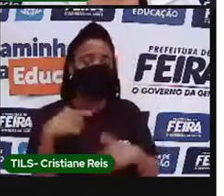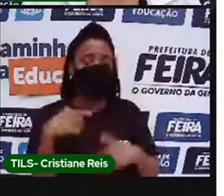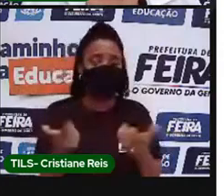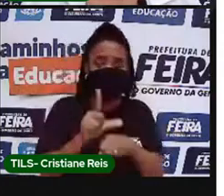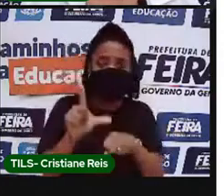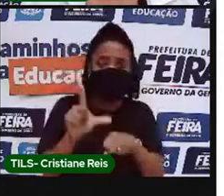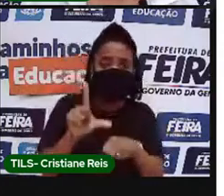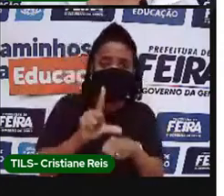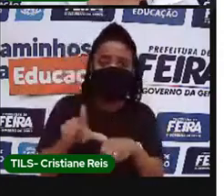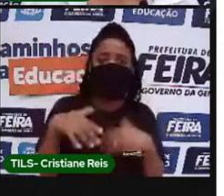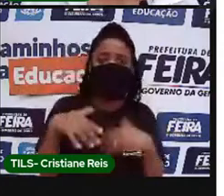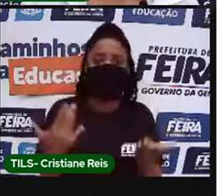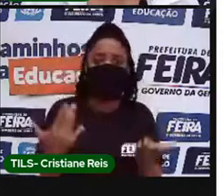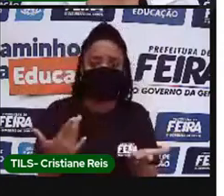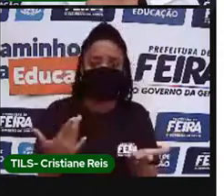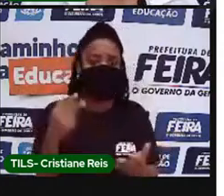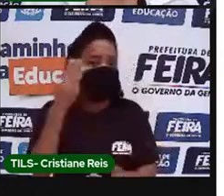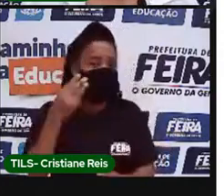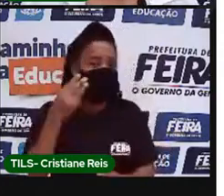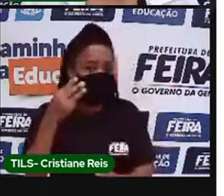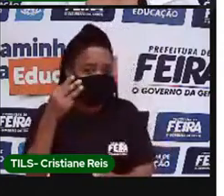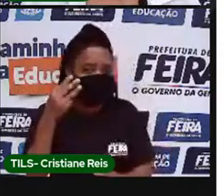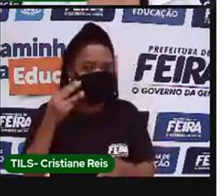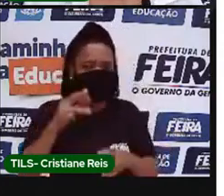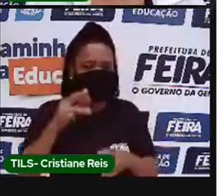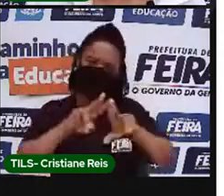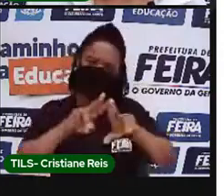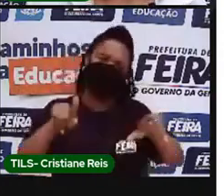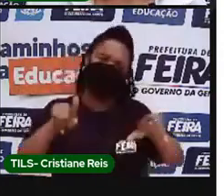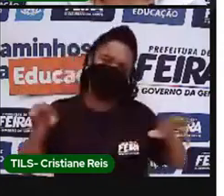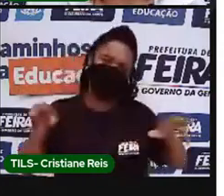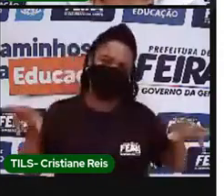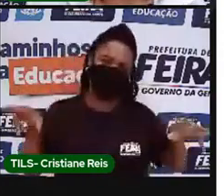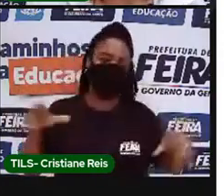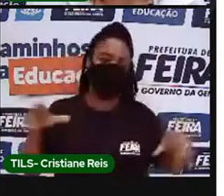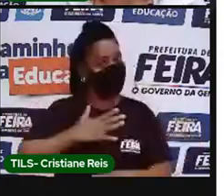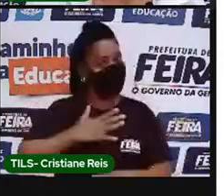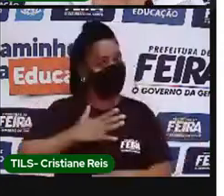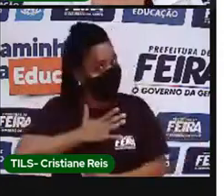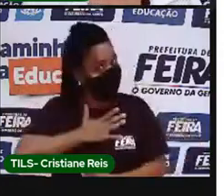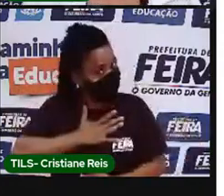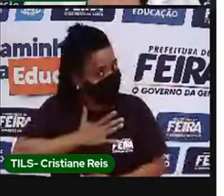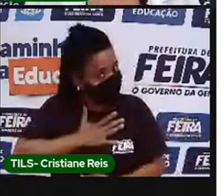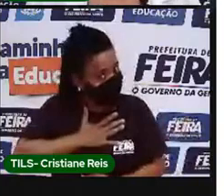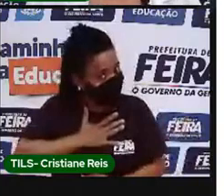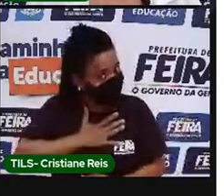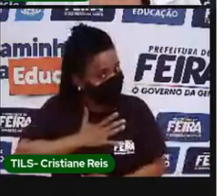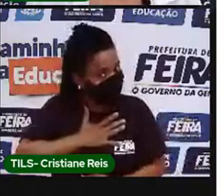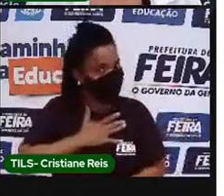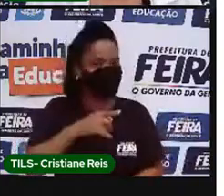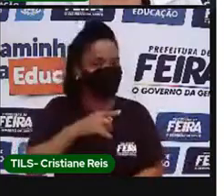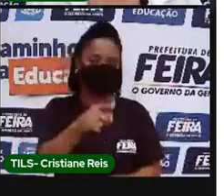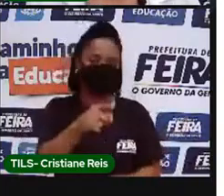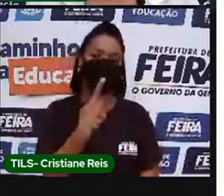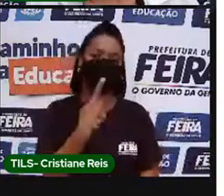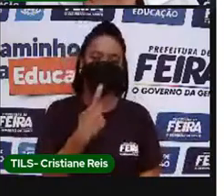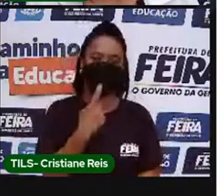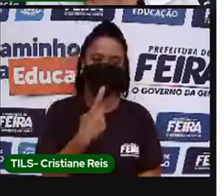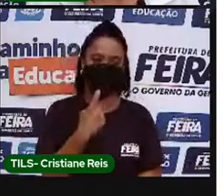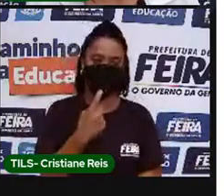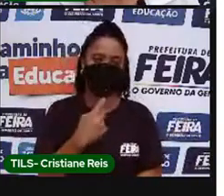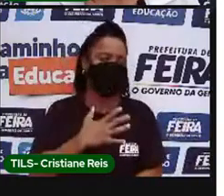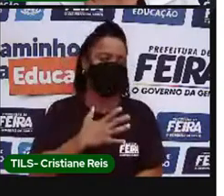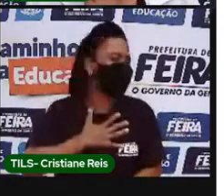purple, pink, enfim. Eu gosto mais do red, da cor